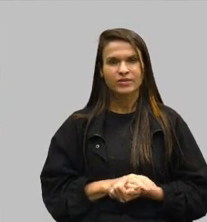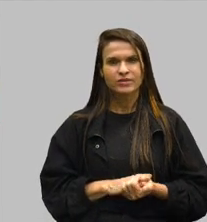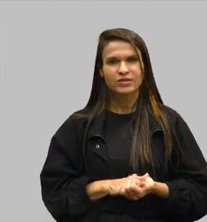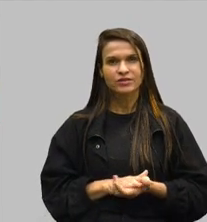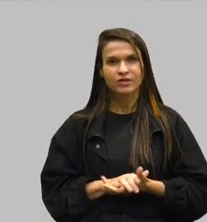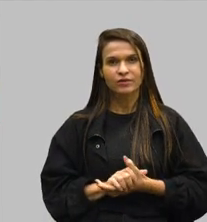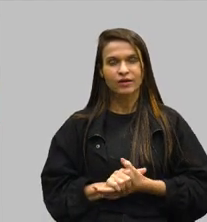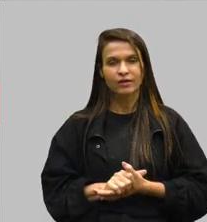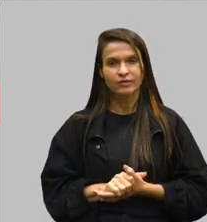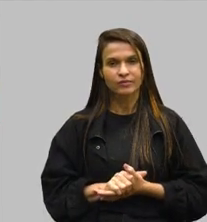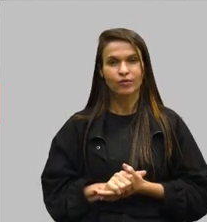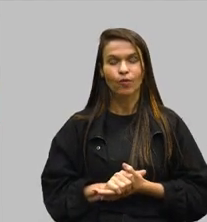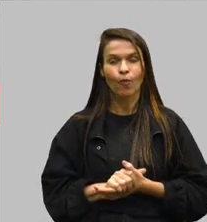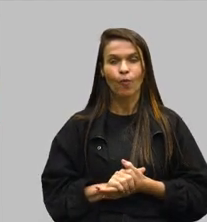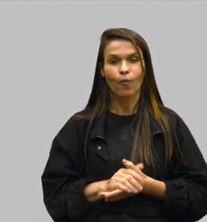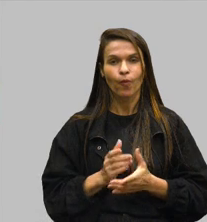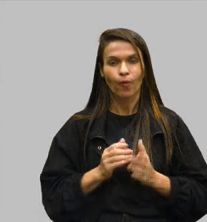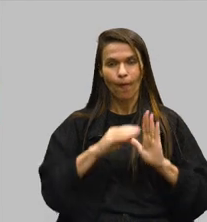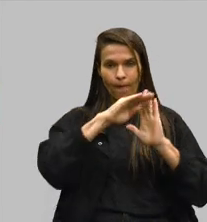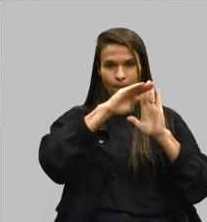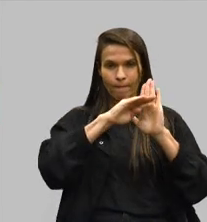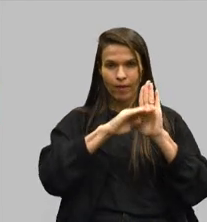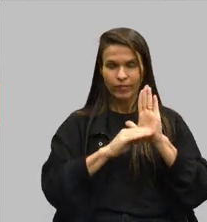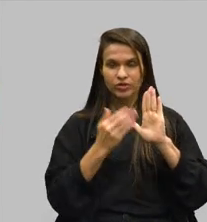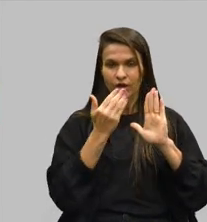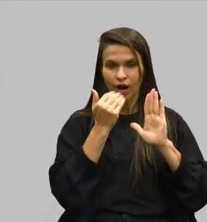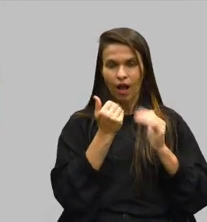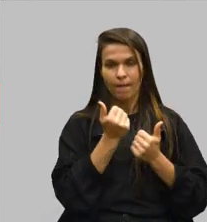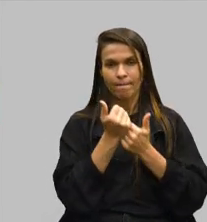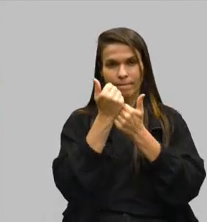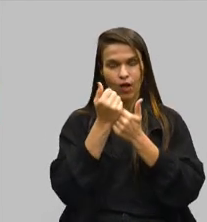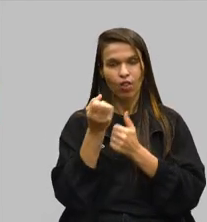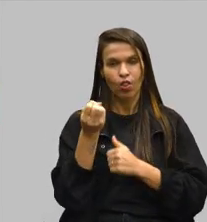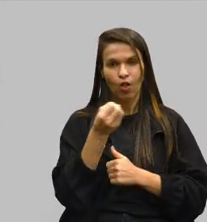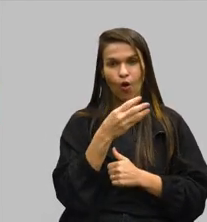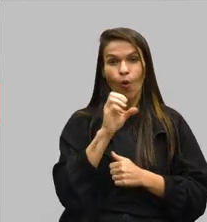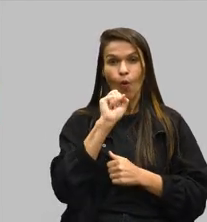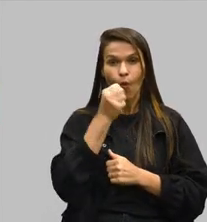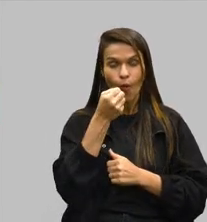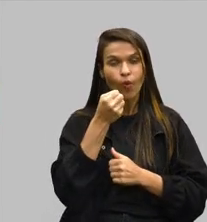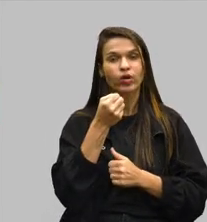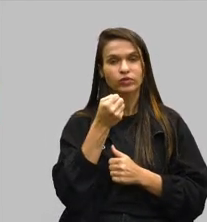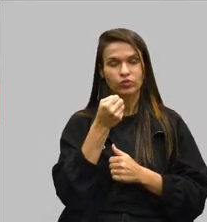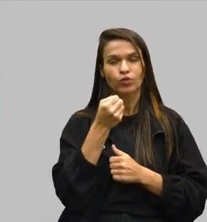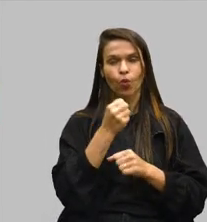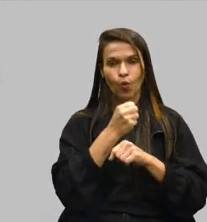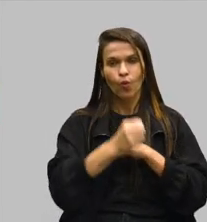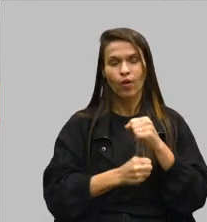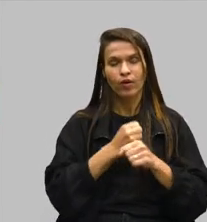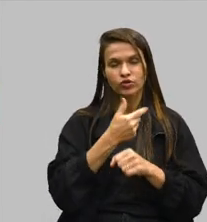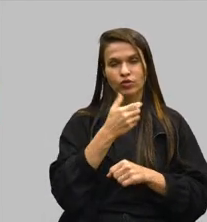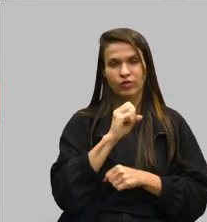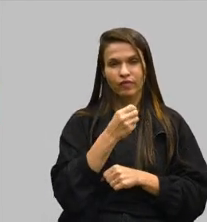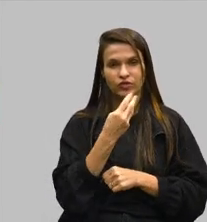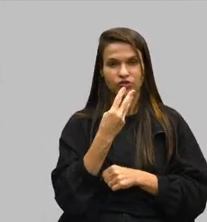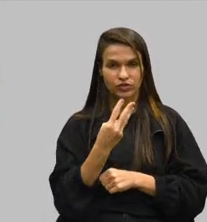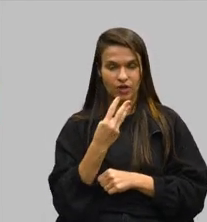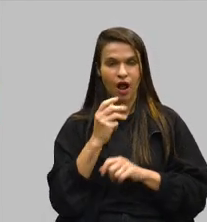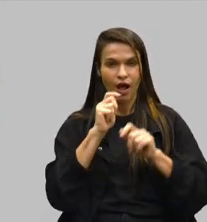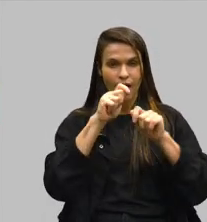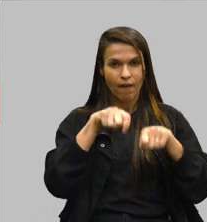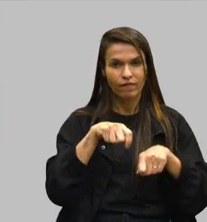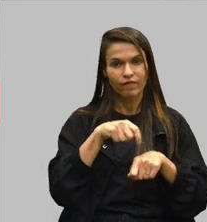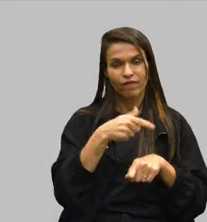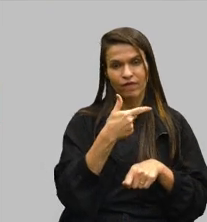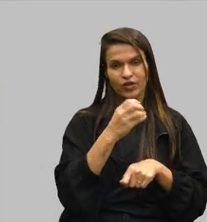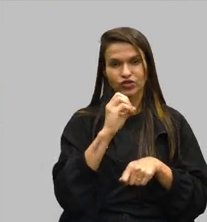O Banco de Alimentos, nós apoiamos a modernização de oito bancos de alimentos no ano de 2023, a habilitação de 20